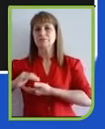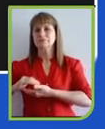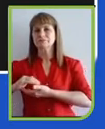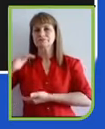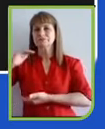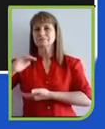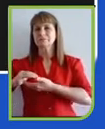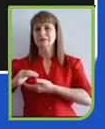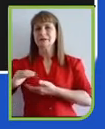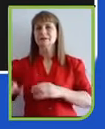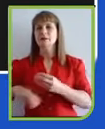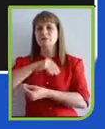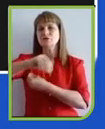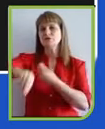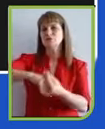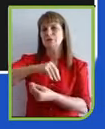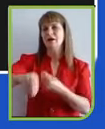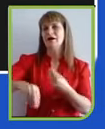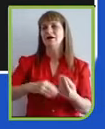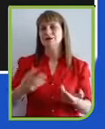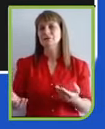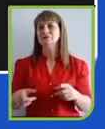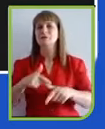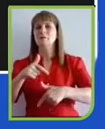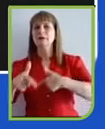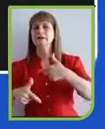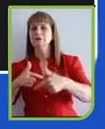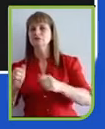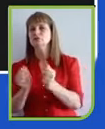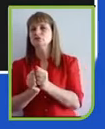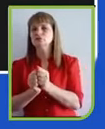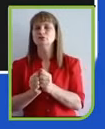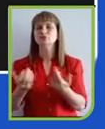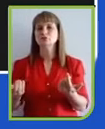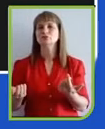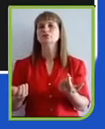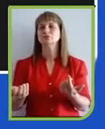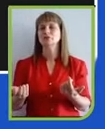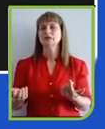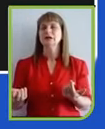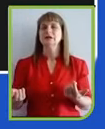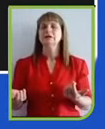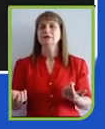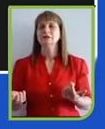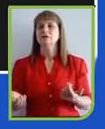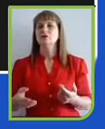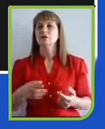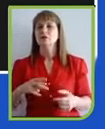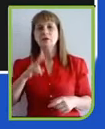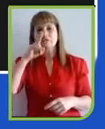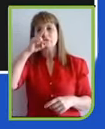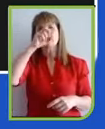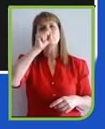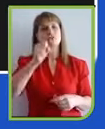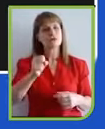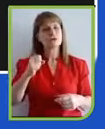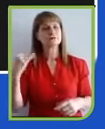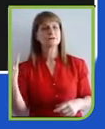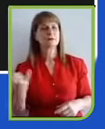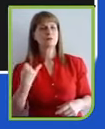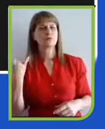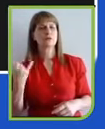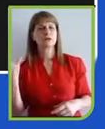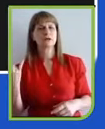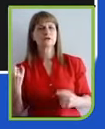18 anos, trabalhando. essa força multigeracional será um grande desafio de gestão. A